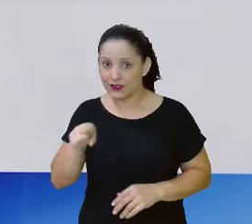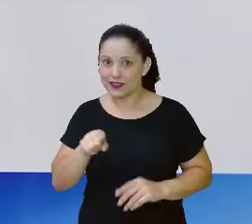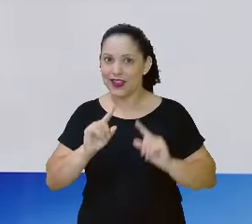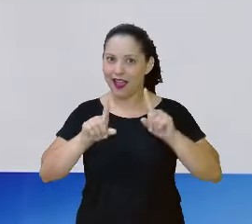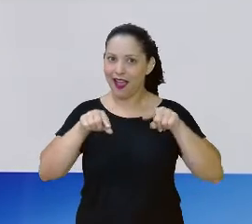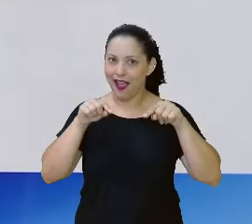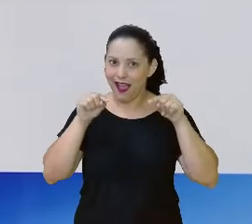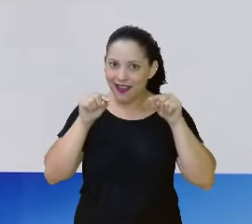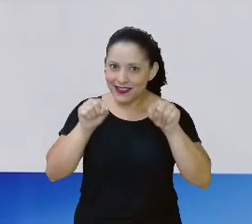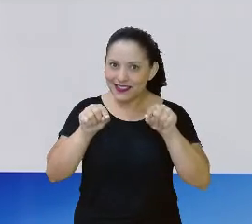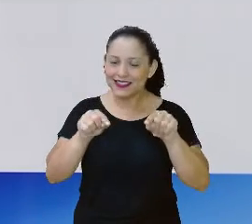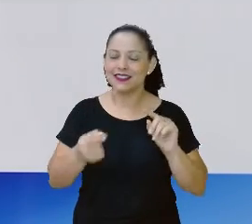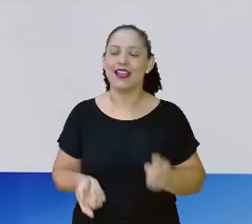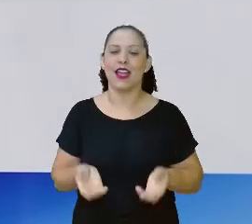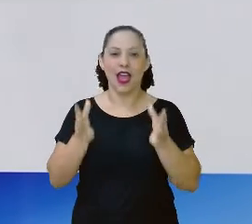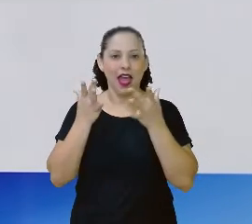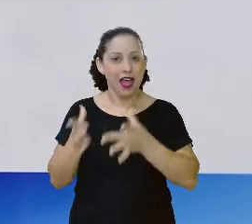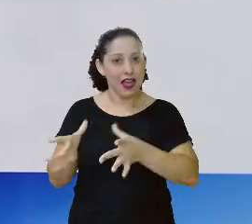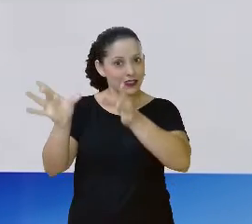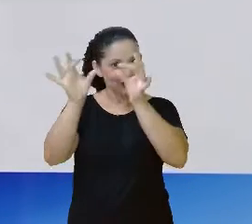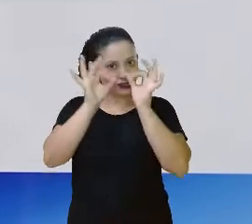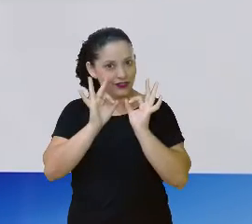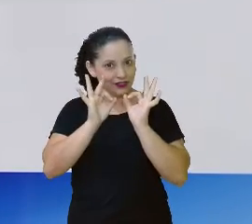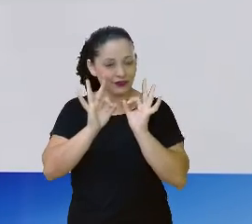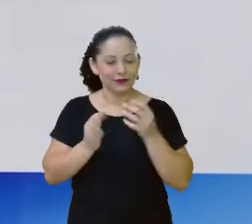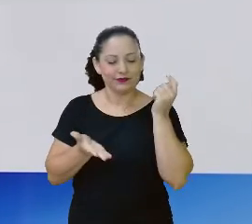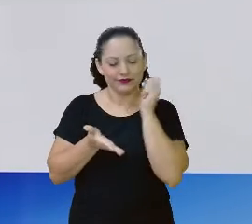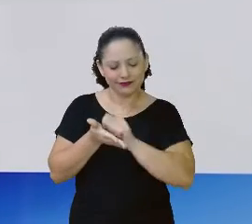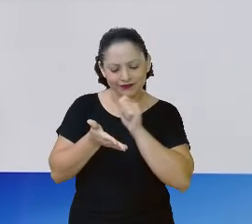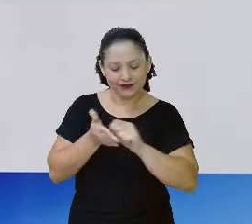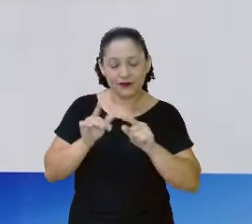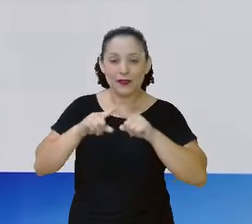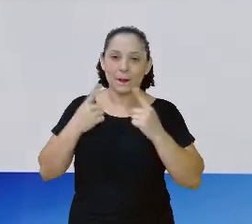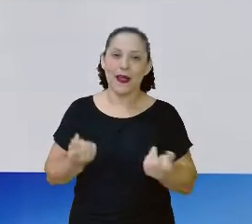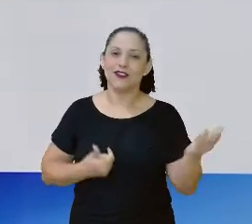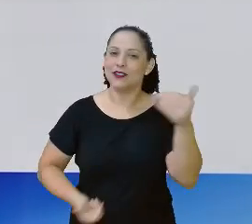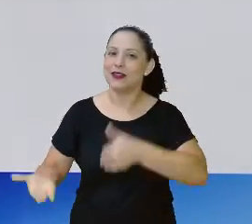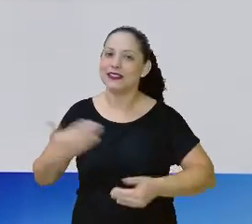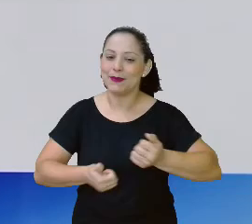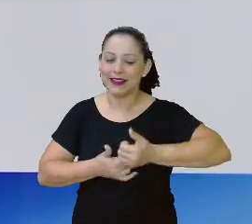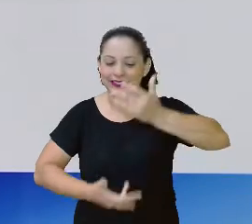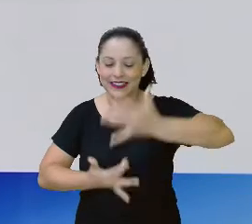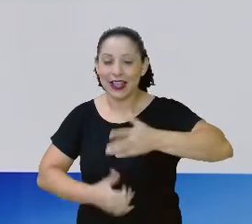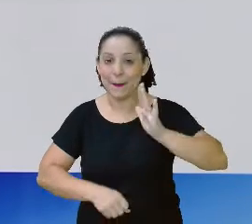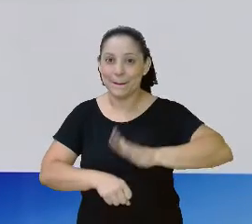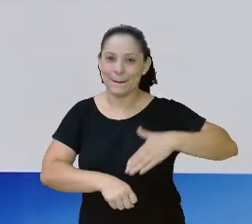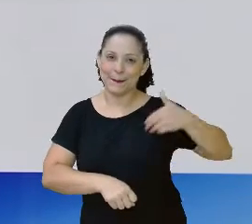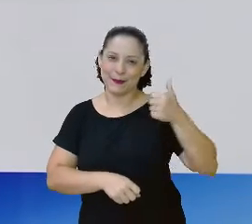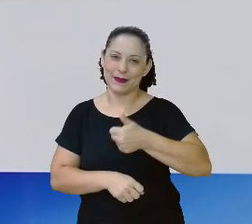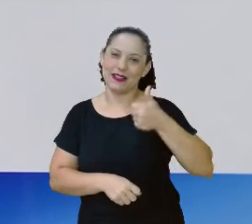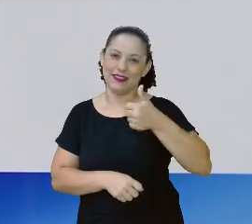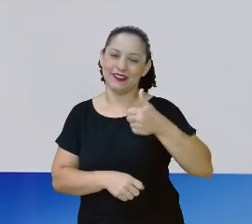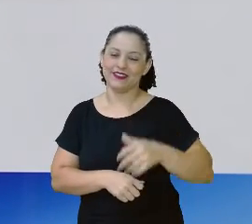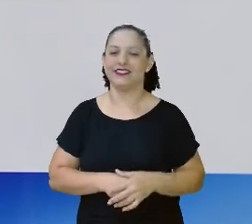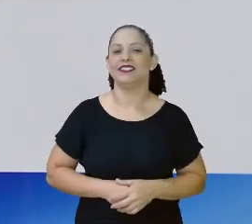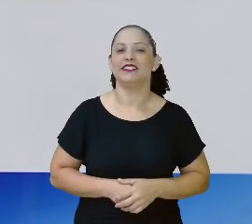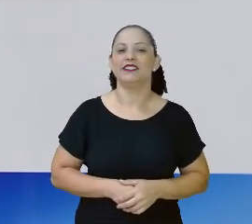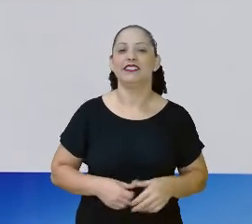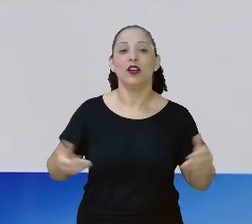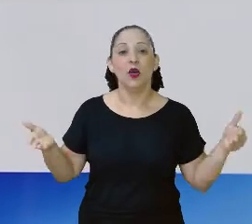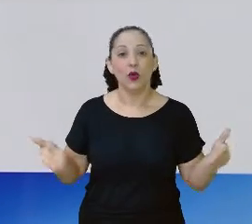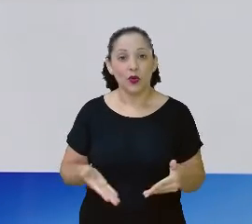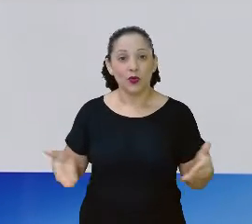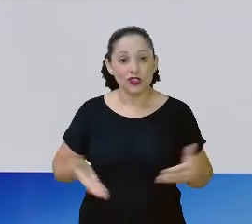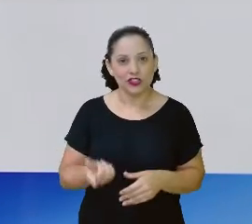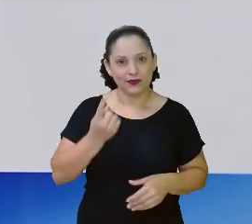aí do outro lado, assistindo, anotando, prestando atenção, mas quando você participa, a aula fica muito mais animada. E a aula de hoje, como você